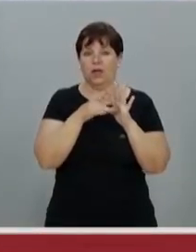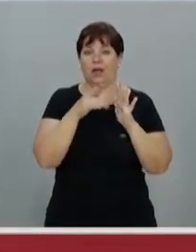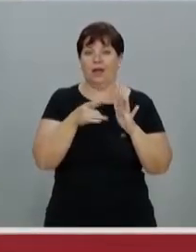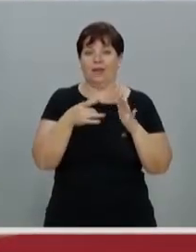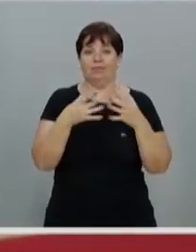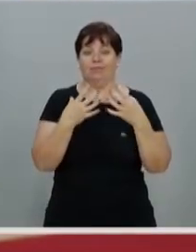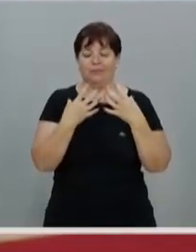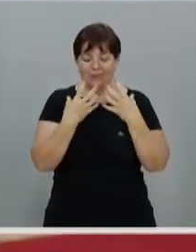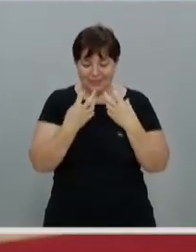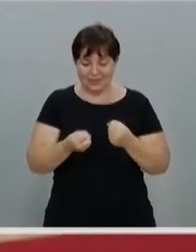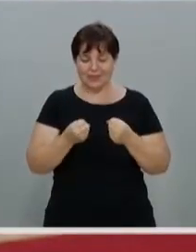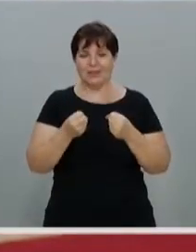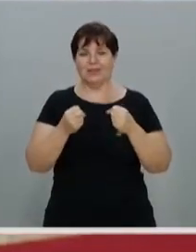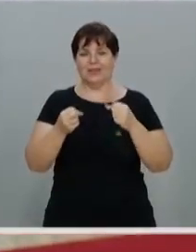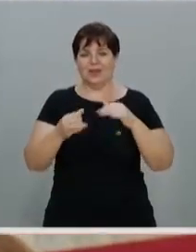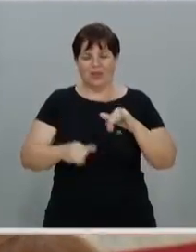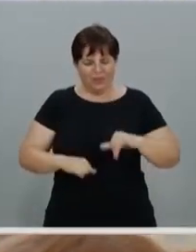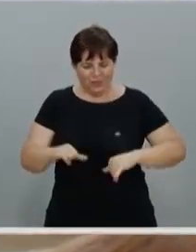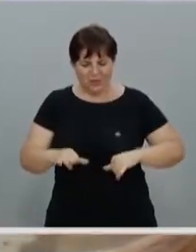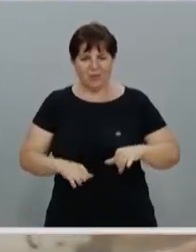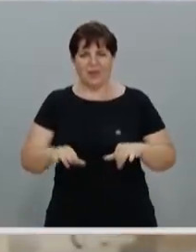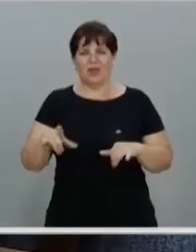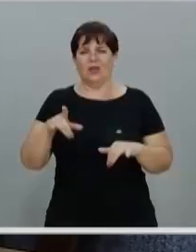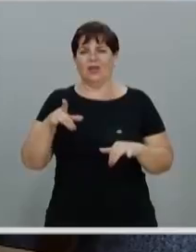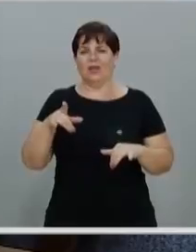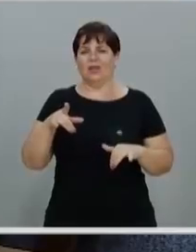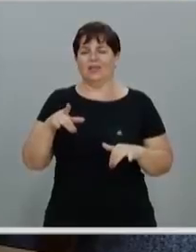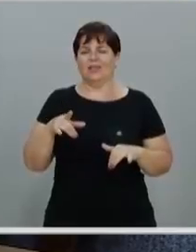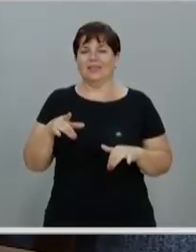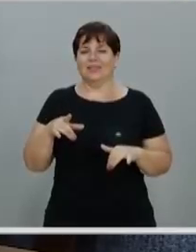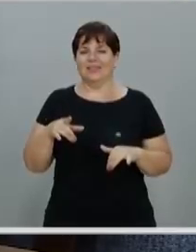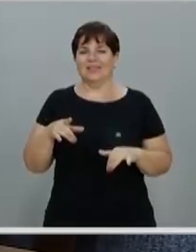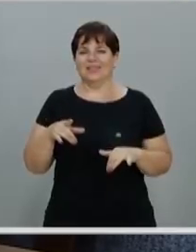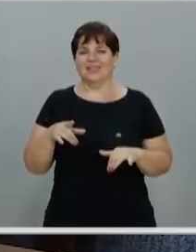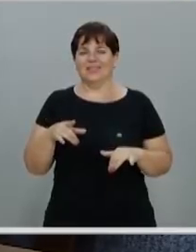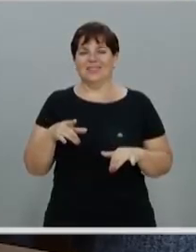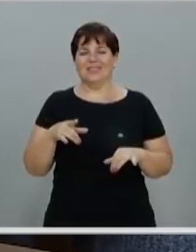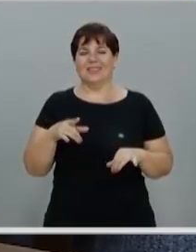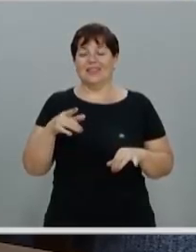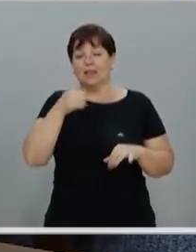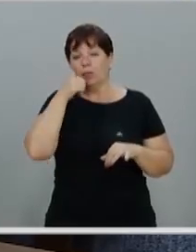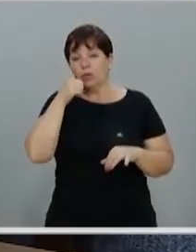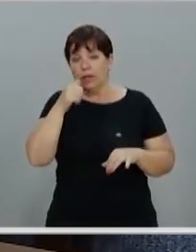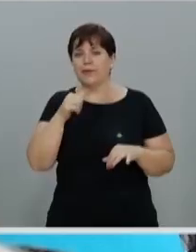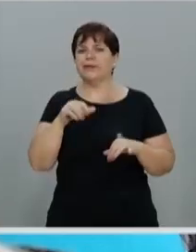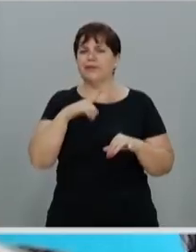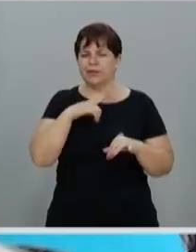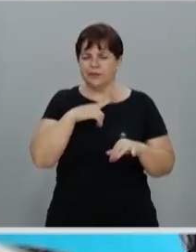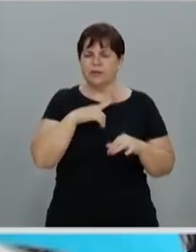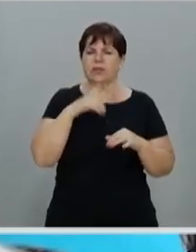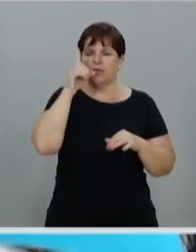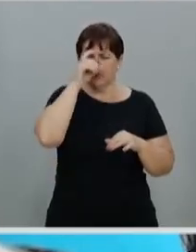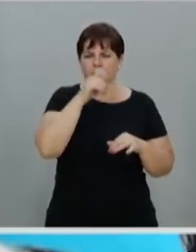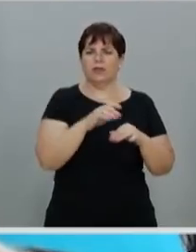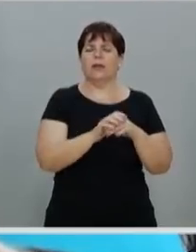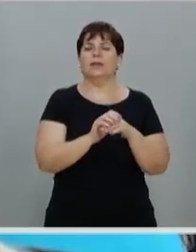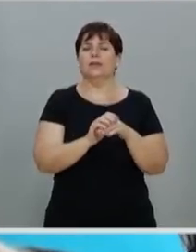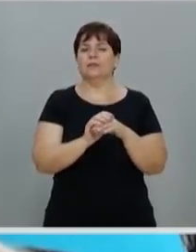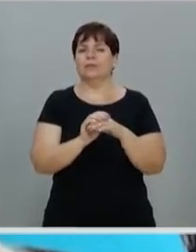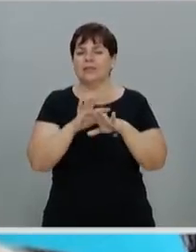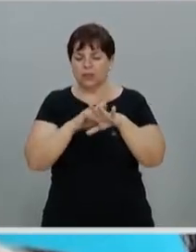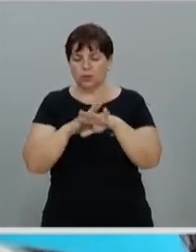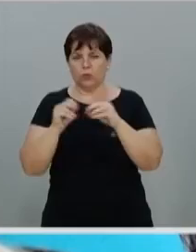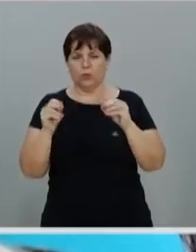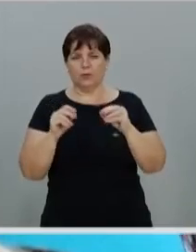sofrimento e pelo afeto humano. Aquele homem que se deixa afetar pela realidade humana, se sente,